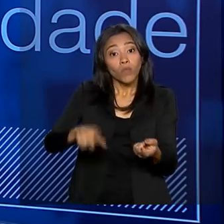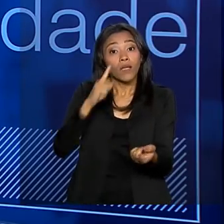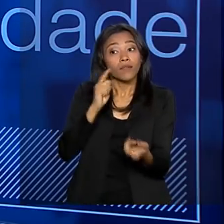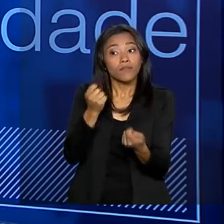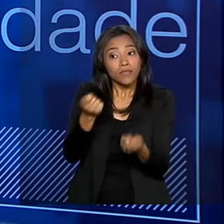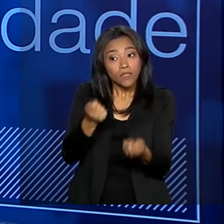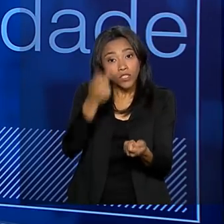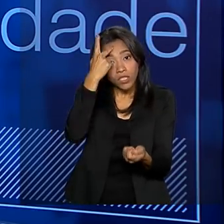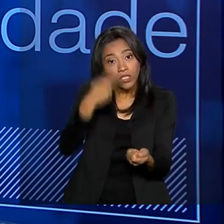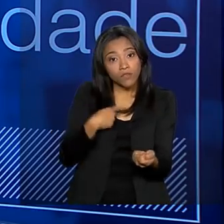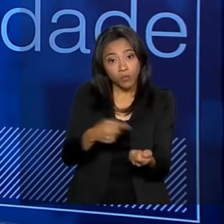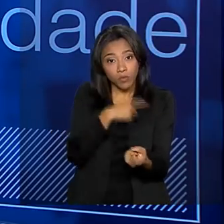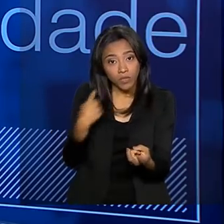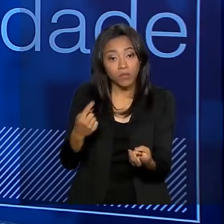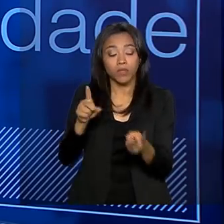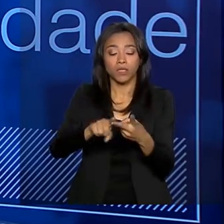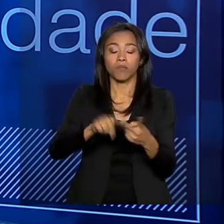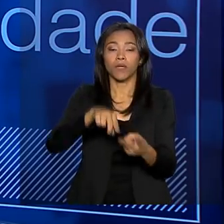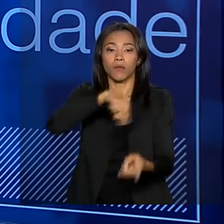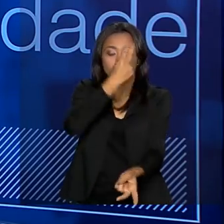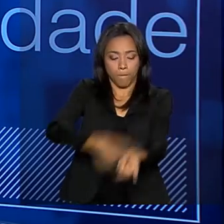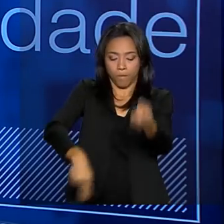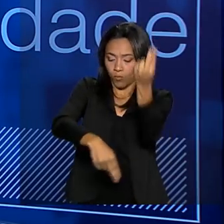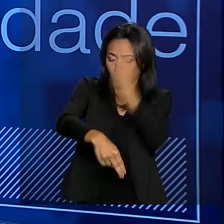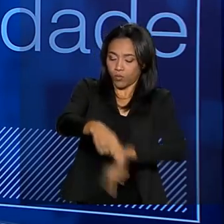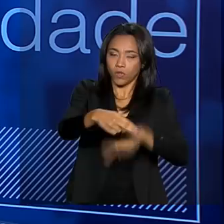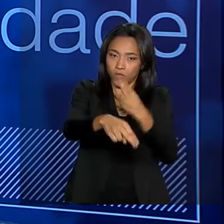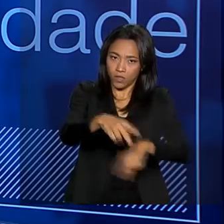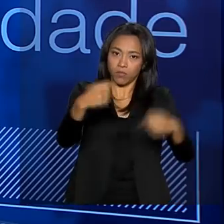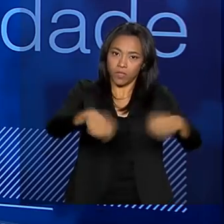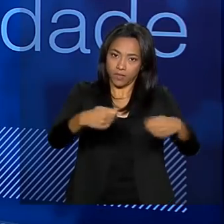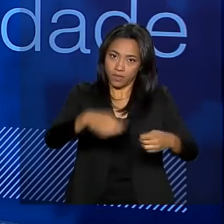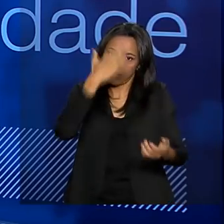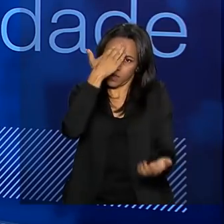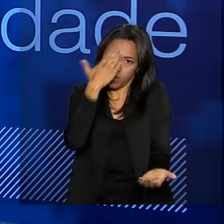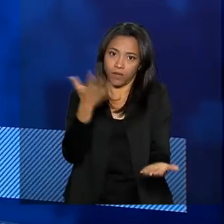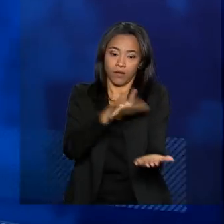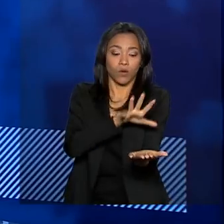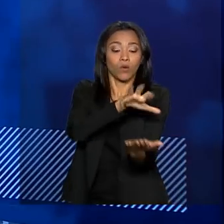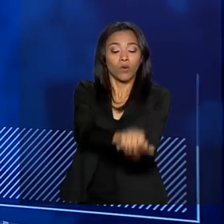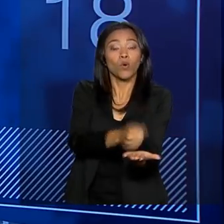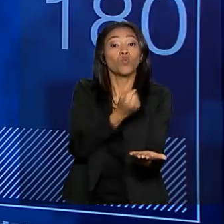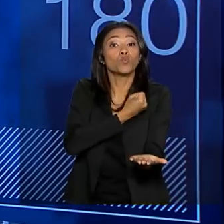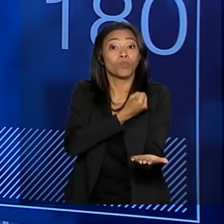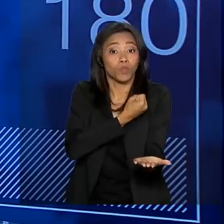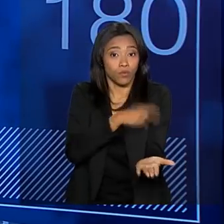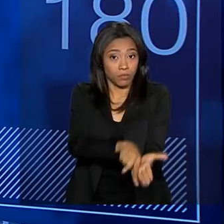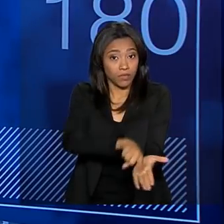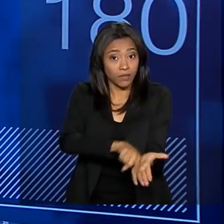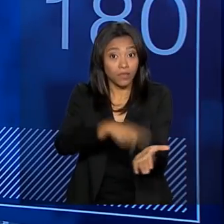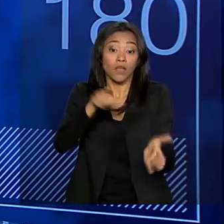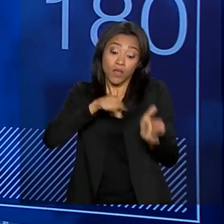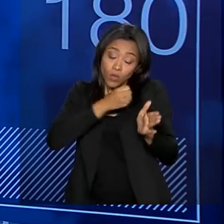do suicídio e a automutilação. E aí a gente vai conhecer esse universo com números. Só tendo números exatos que a gente